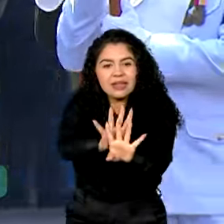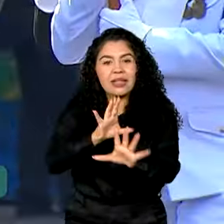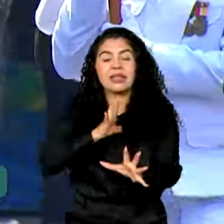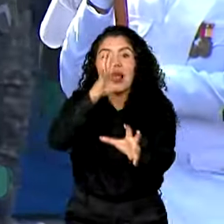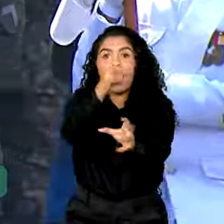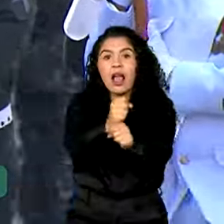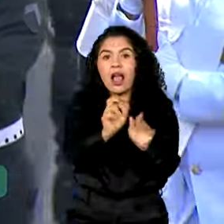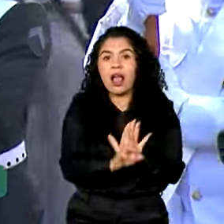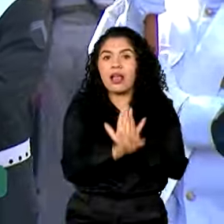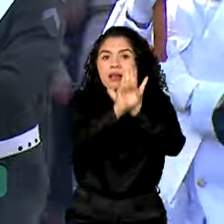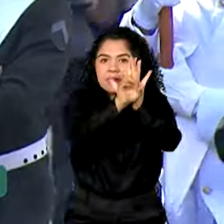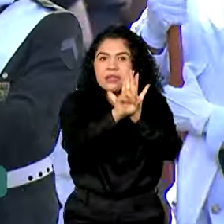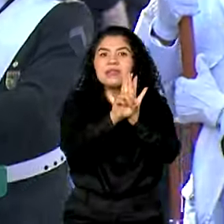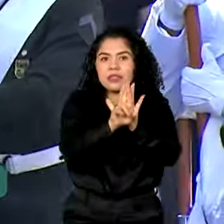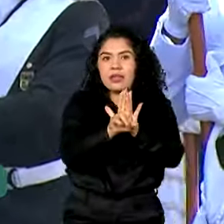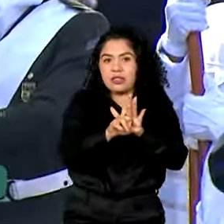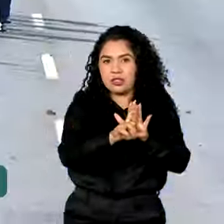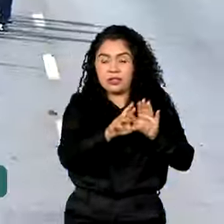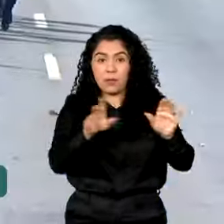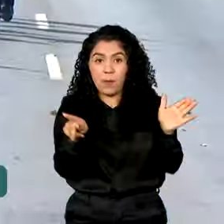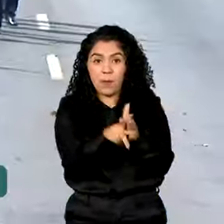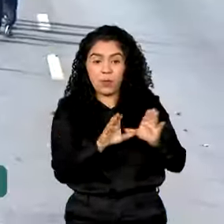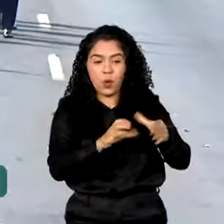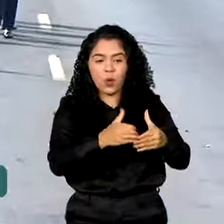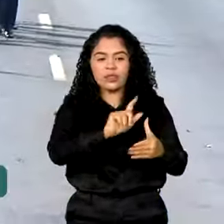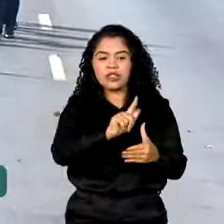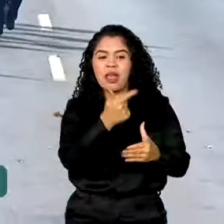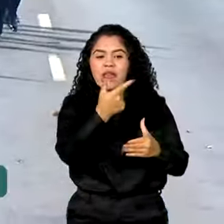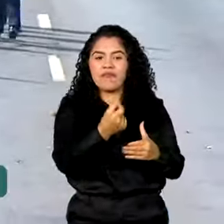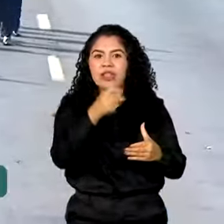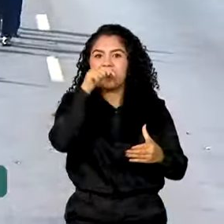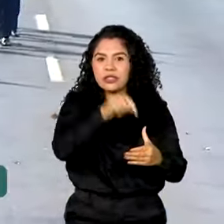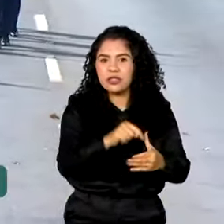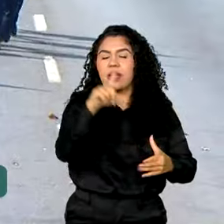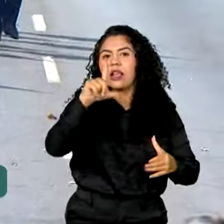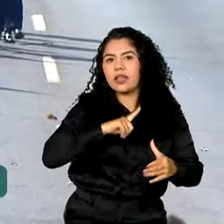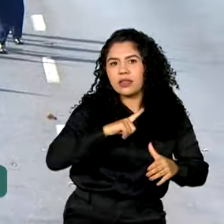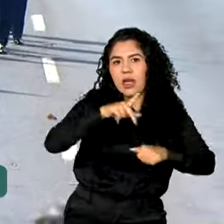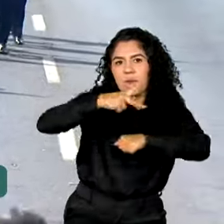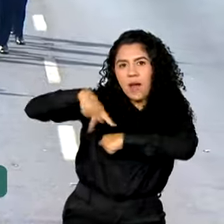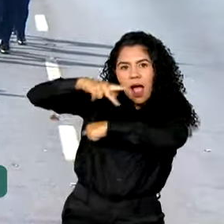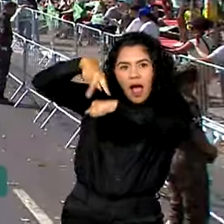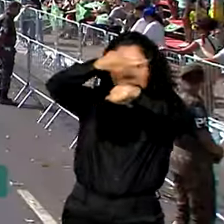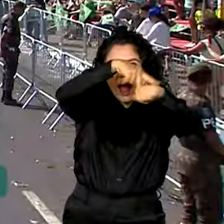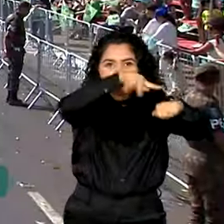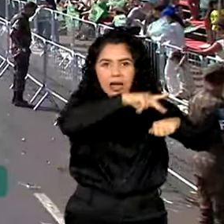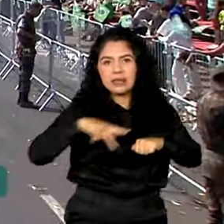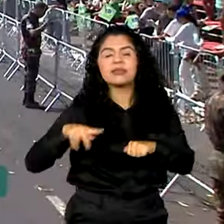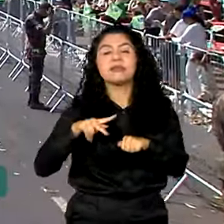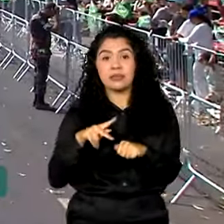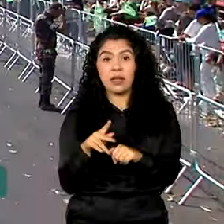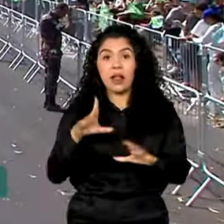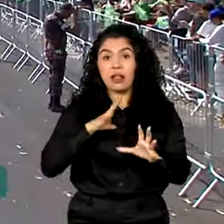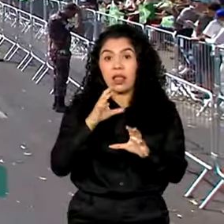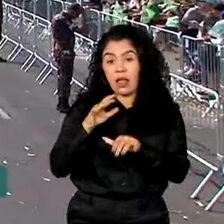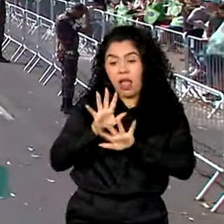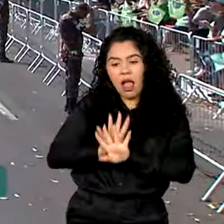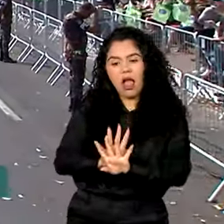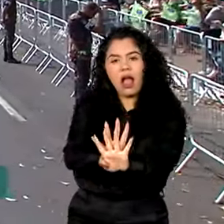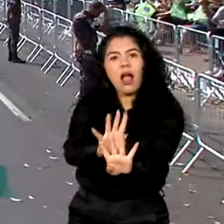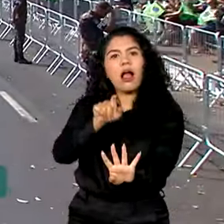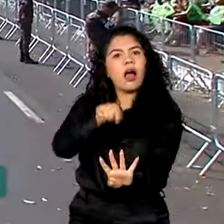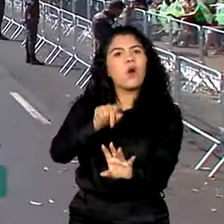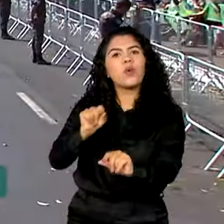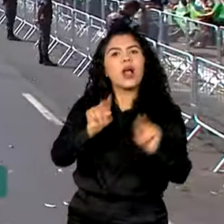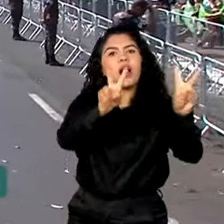representantes simbólicos do G20, grupo que reúne as maiores economias do planeta. No desfile, foram lembrados os